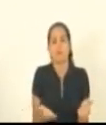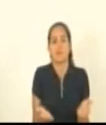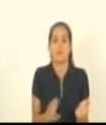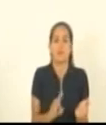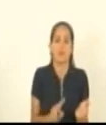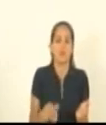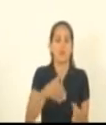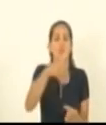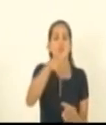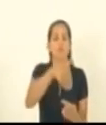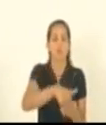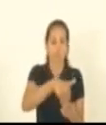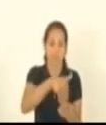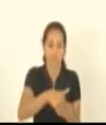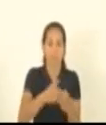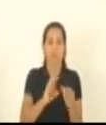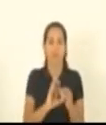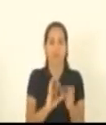em votação.